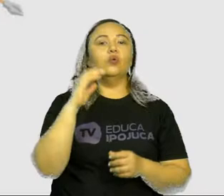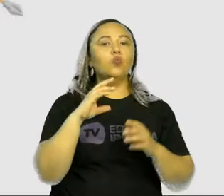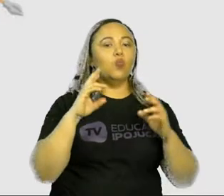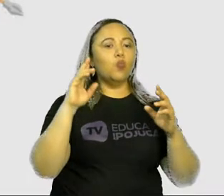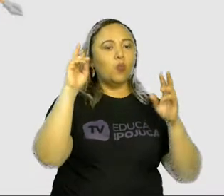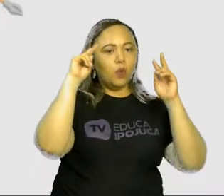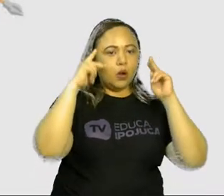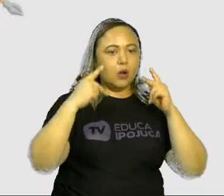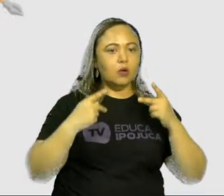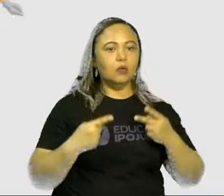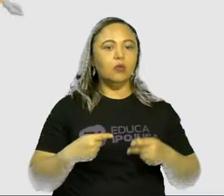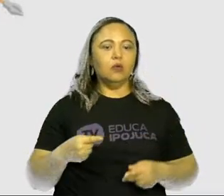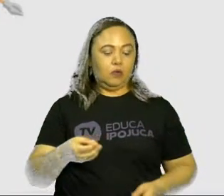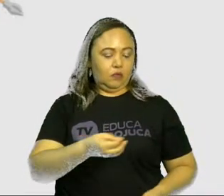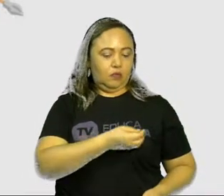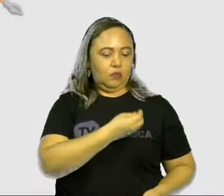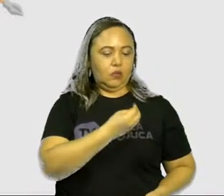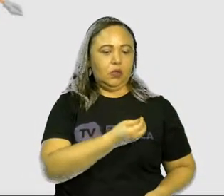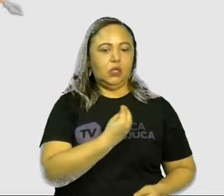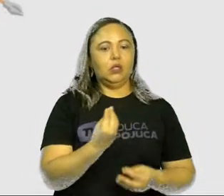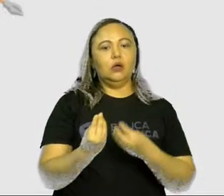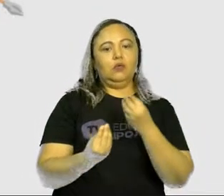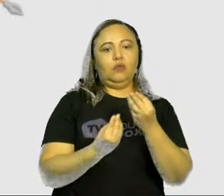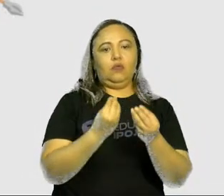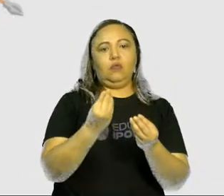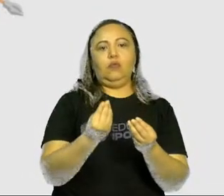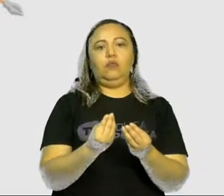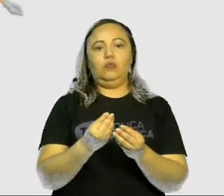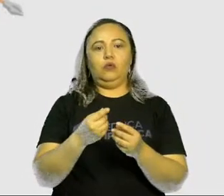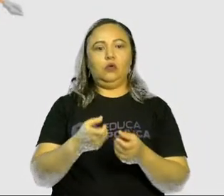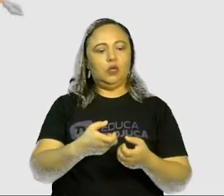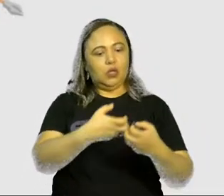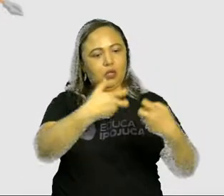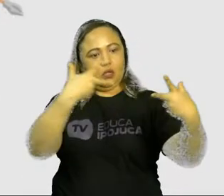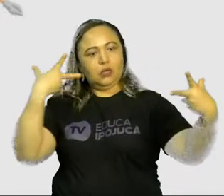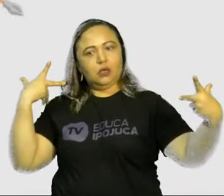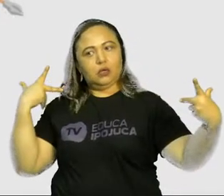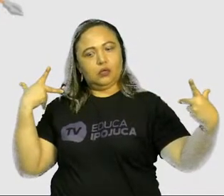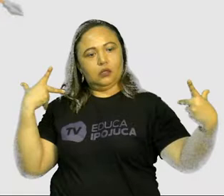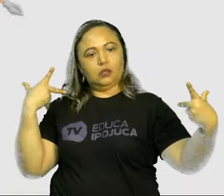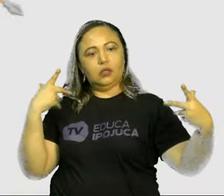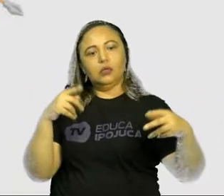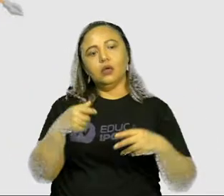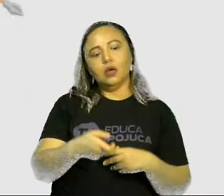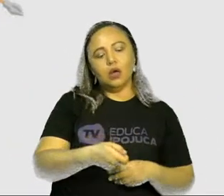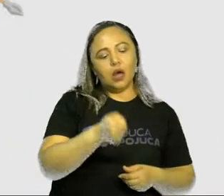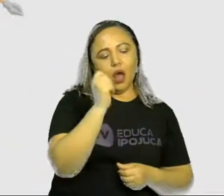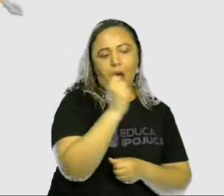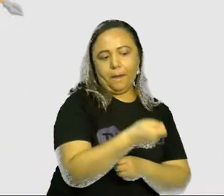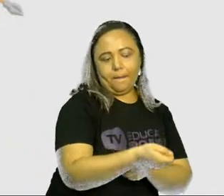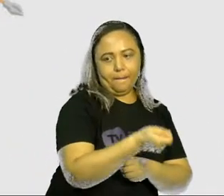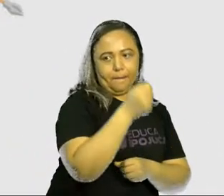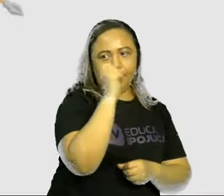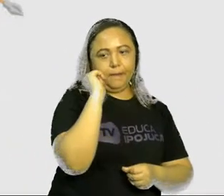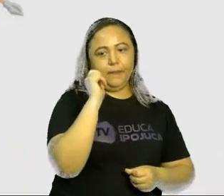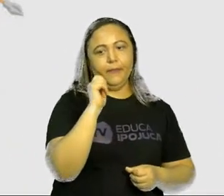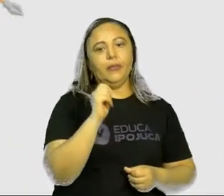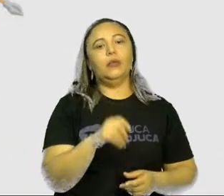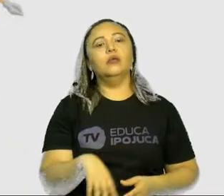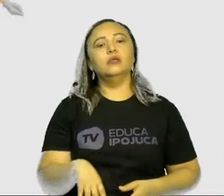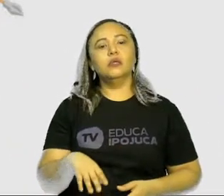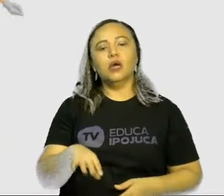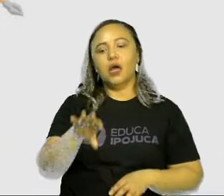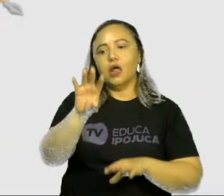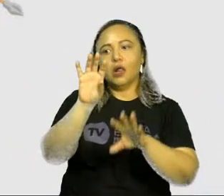da pesca e da coleta de frutos. Por isso, dificilmente se fixavam em um